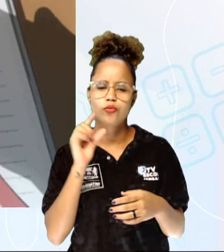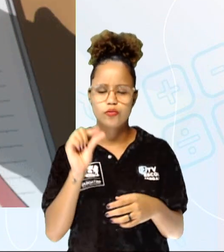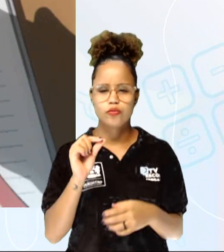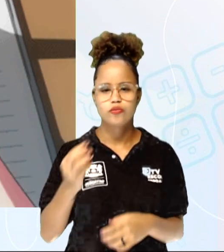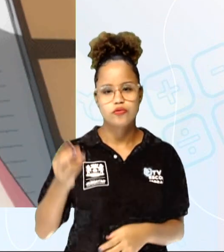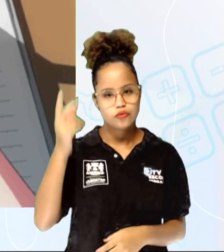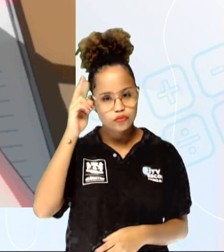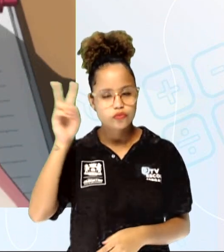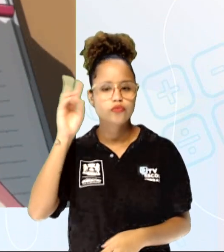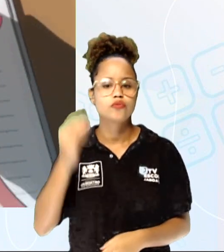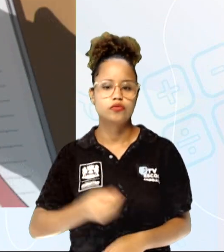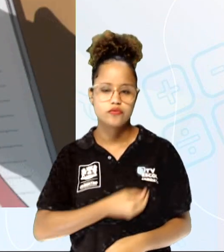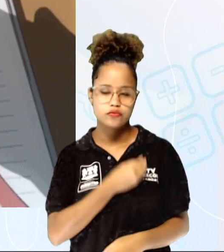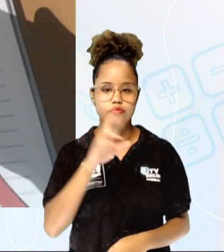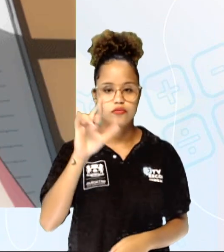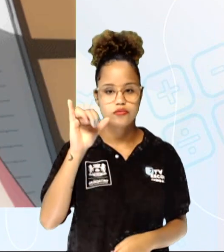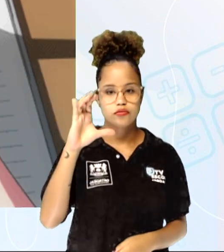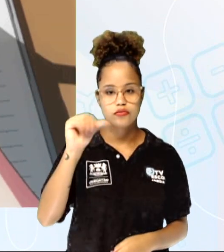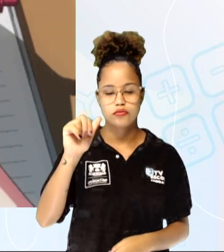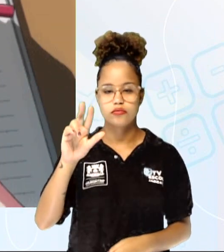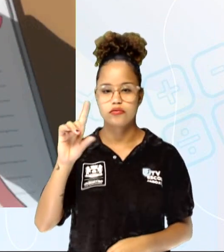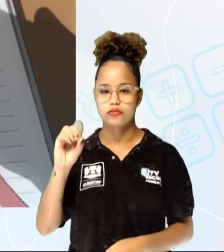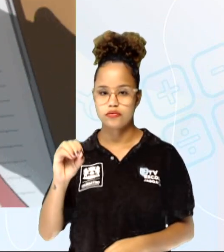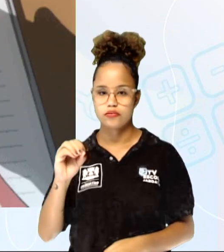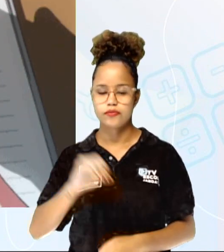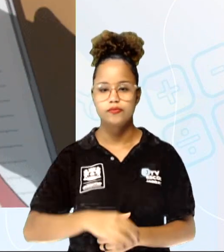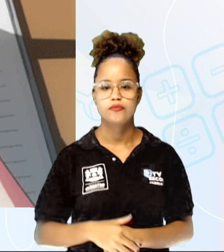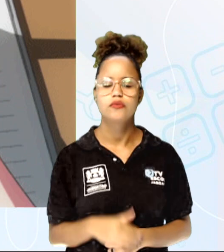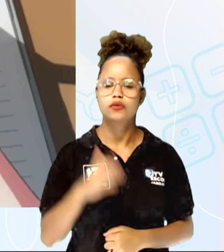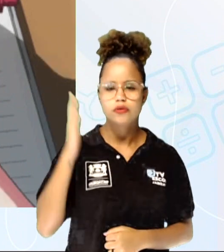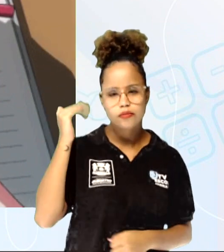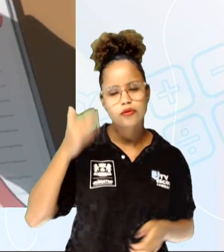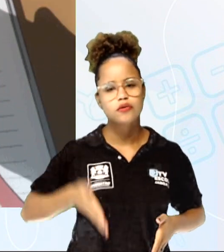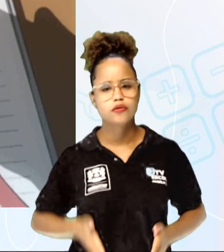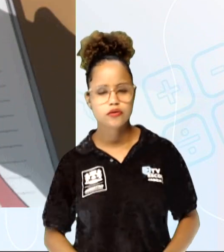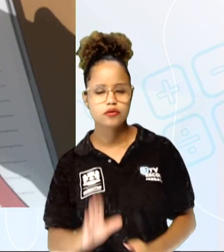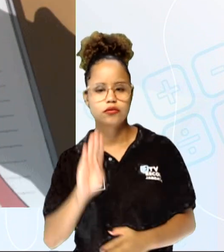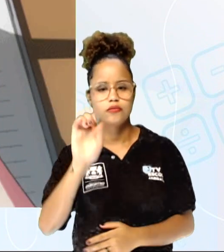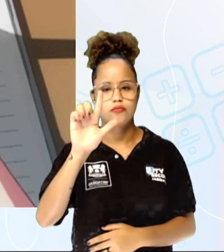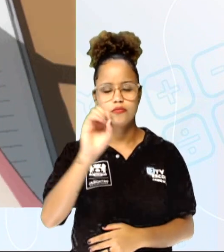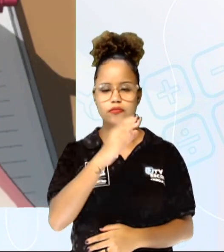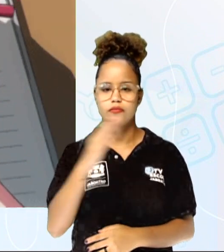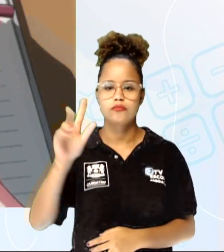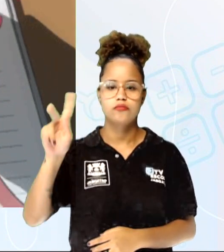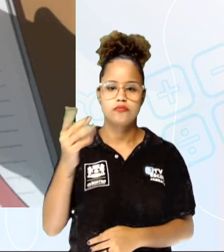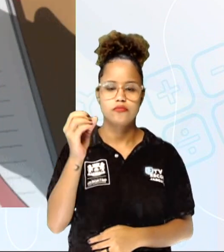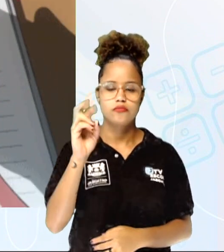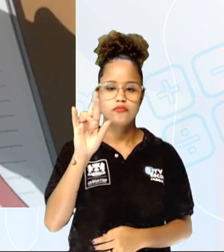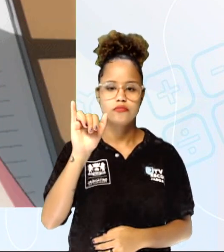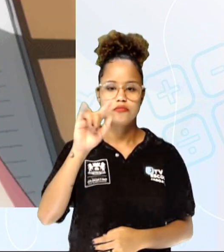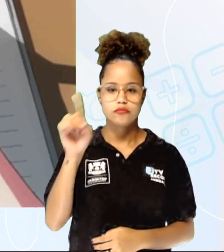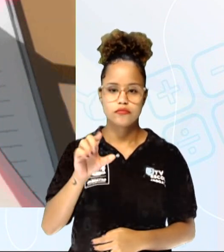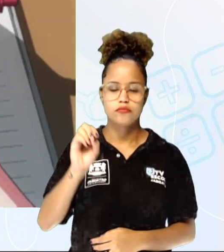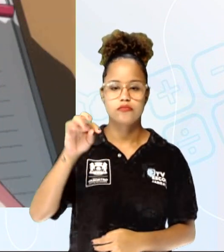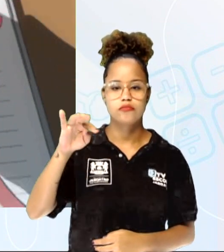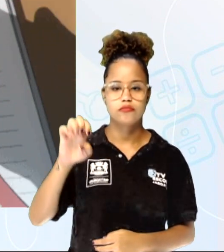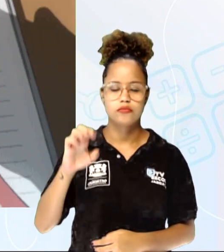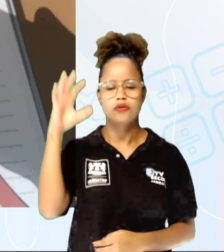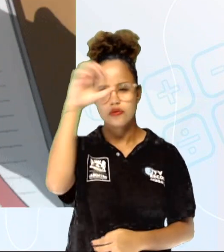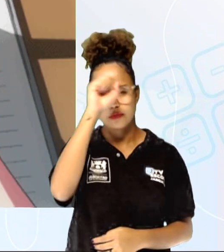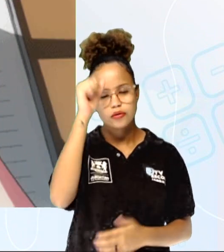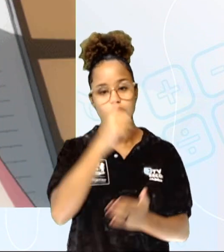de Ricardo Ferrari a gente saber que ele nasceu em Belo Horizonte, Minas Gerais que ele aprendeu a desenhar